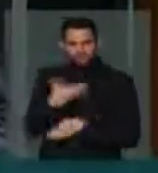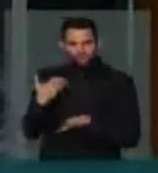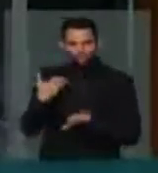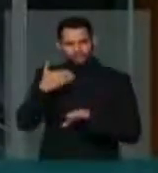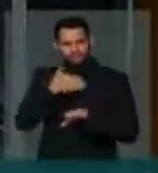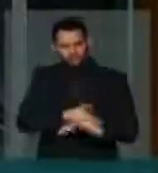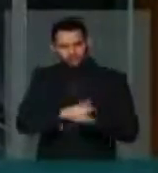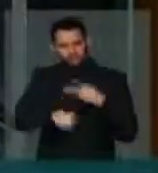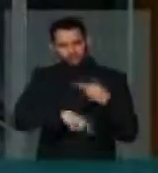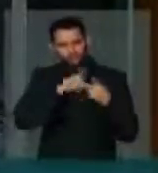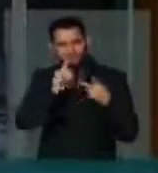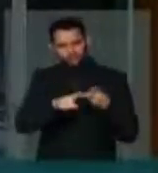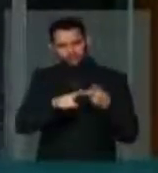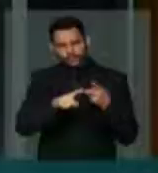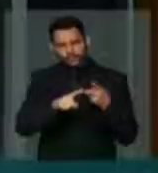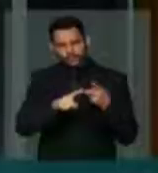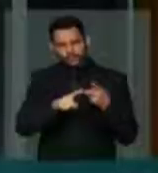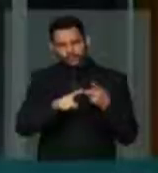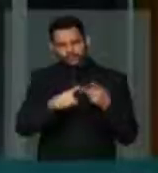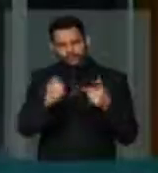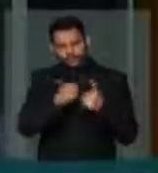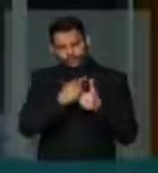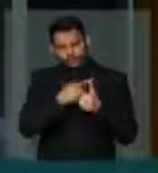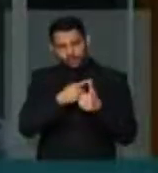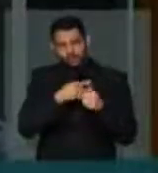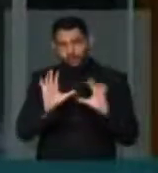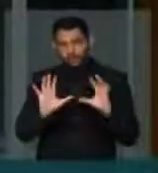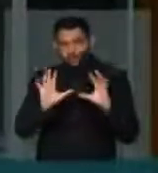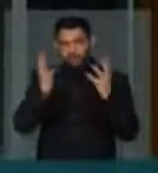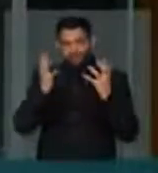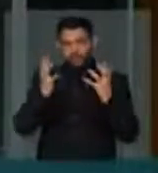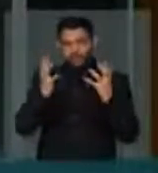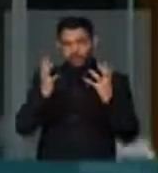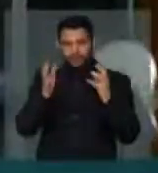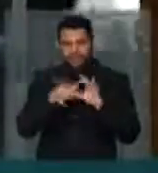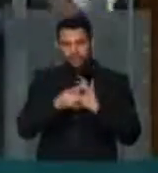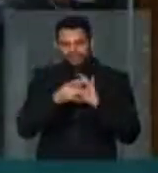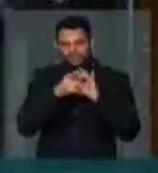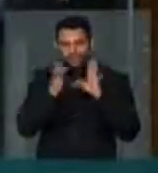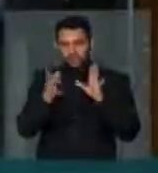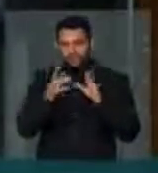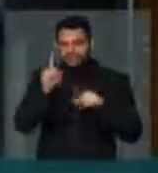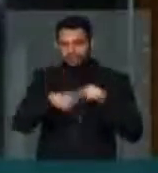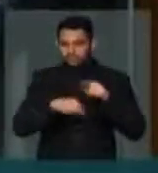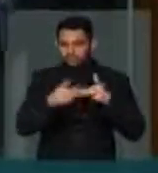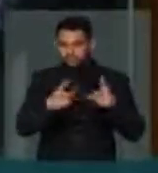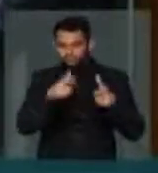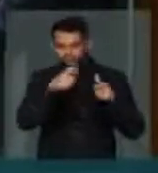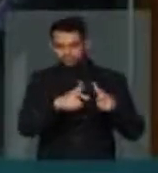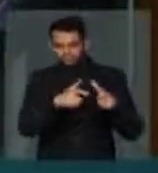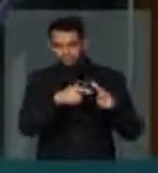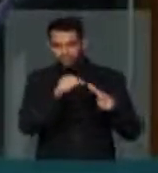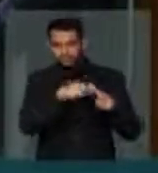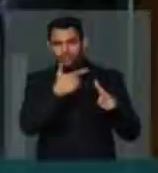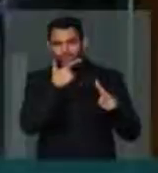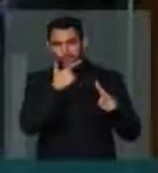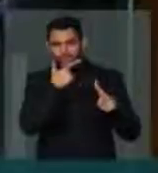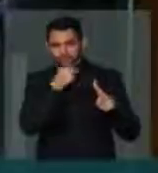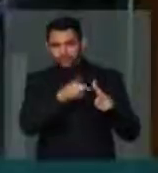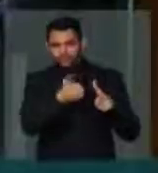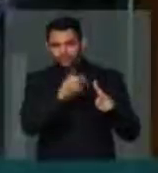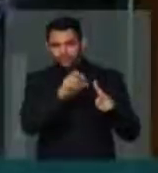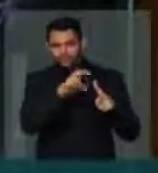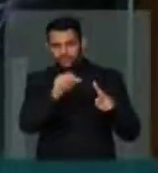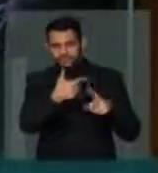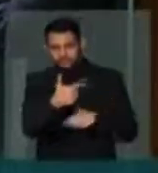dois motivos. O primeiro deles é comemorar a libertação desse produto, que desde 1952,